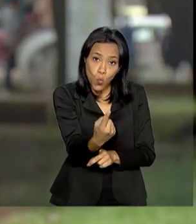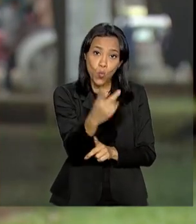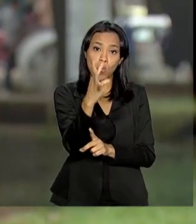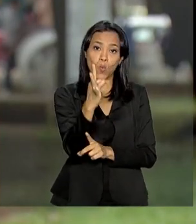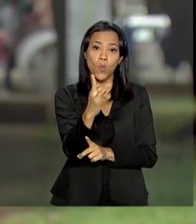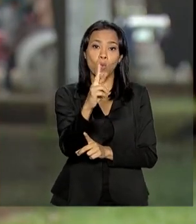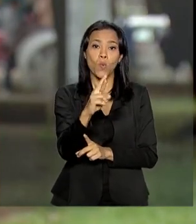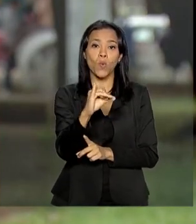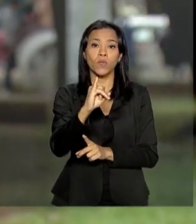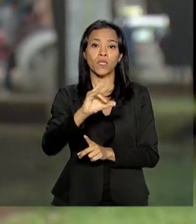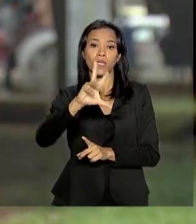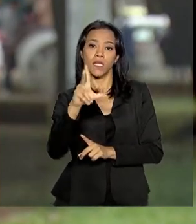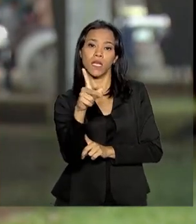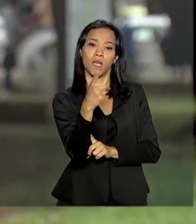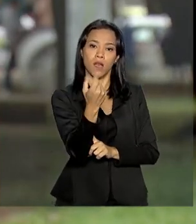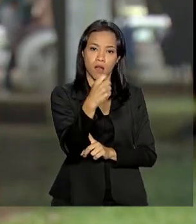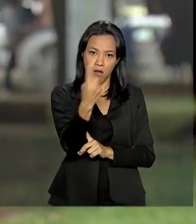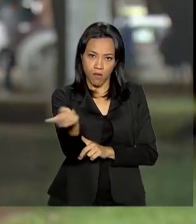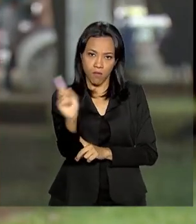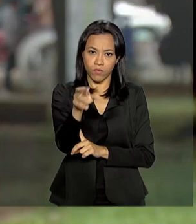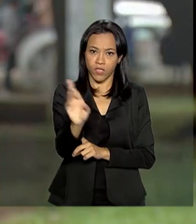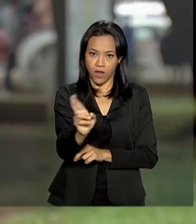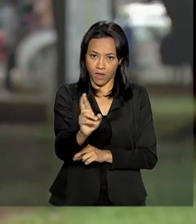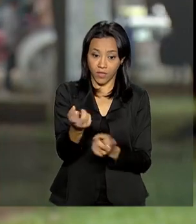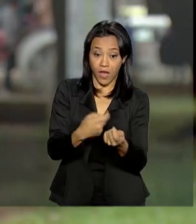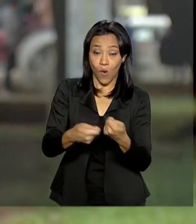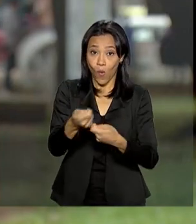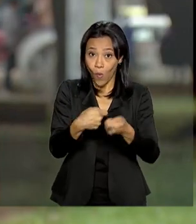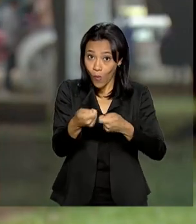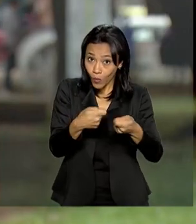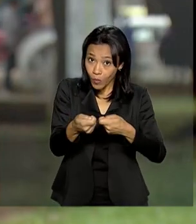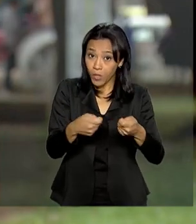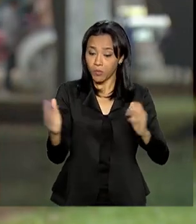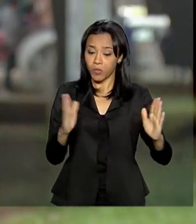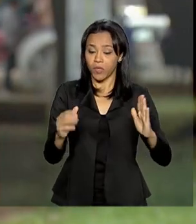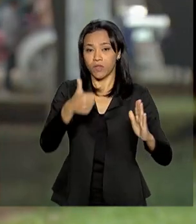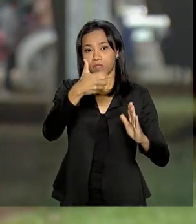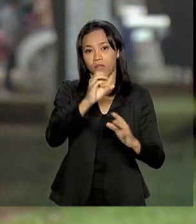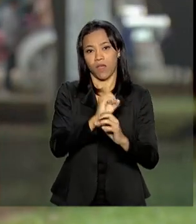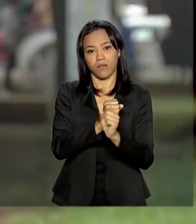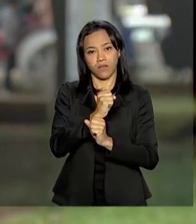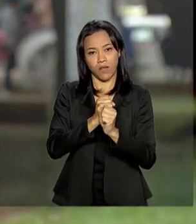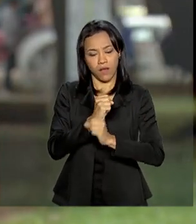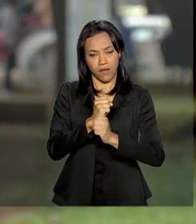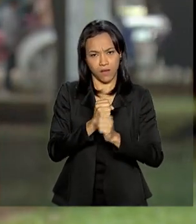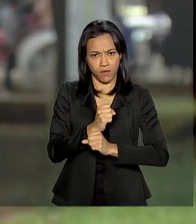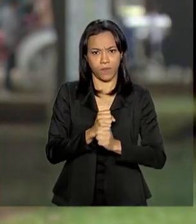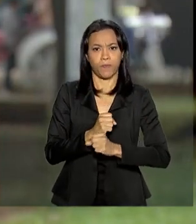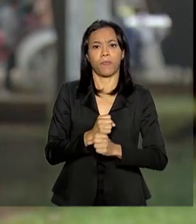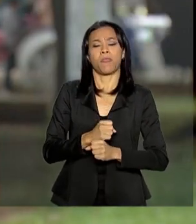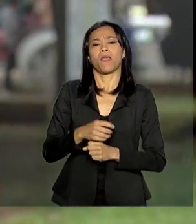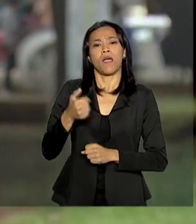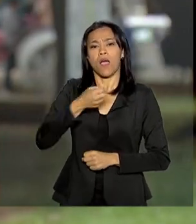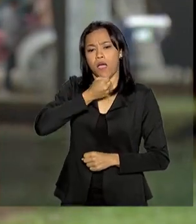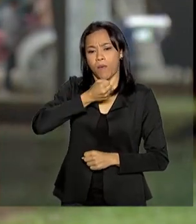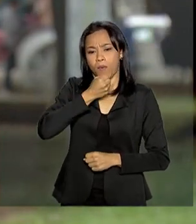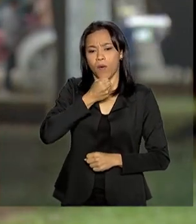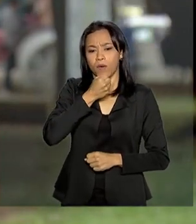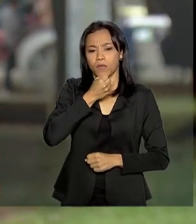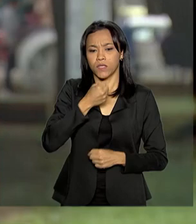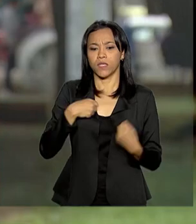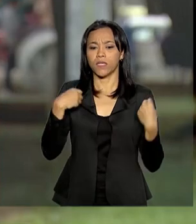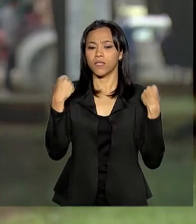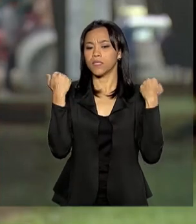economia de um trilhão de reais em 10 anos. A repórter Márcia Fernandes traz aí o que a proposta vai,